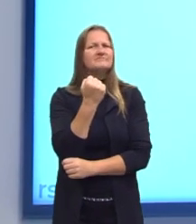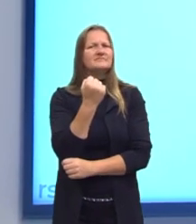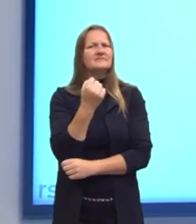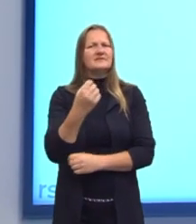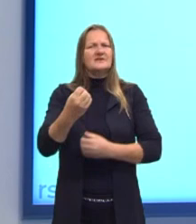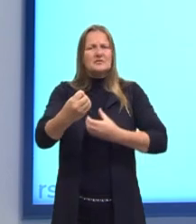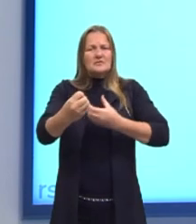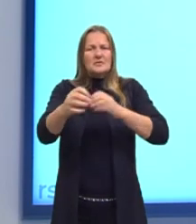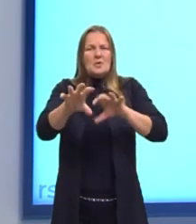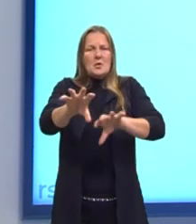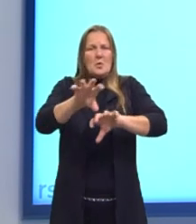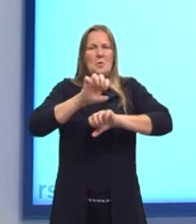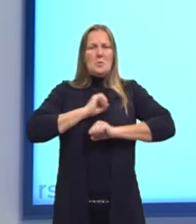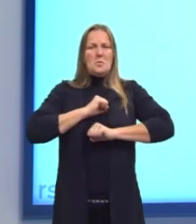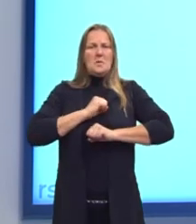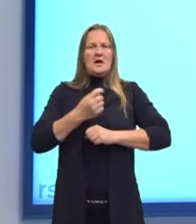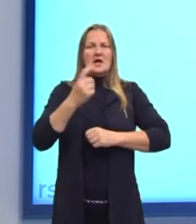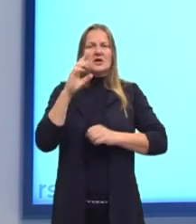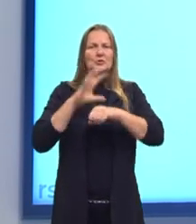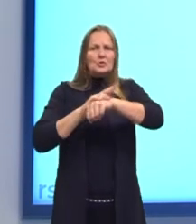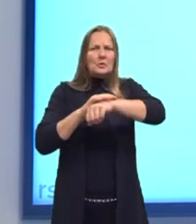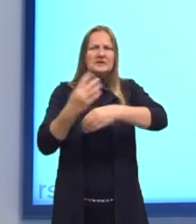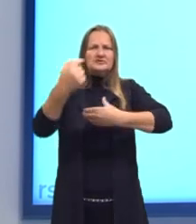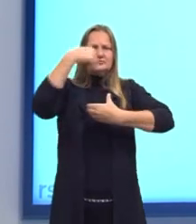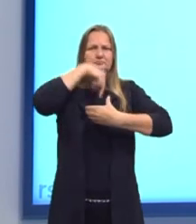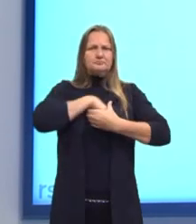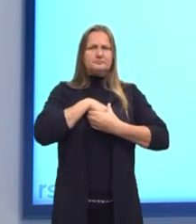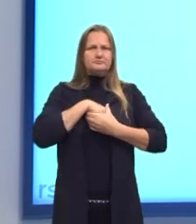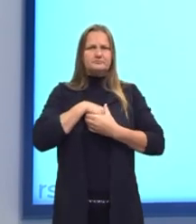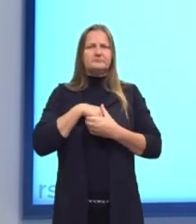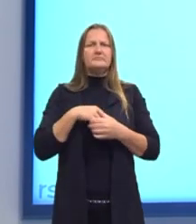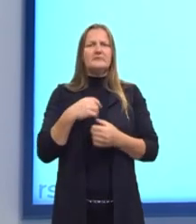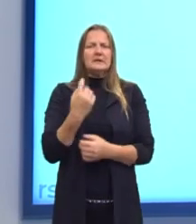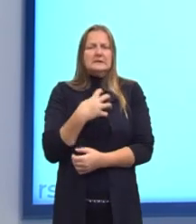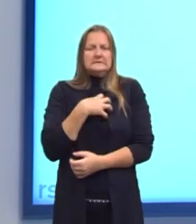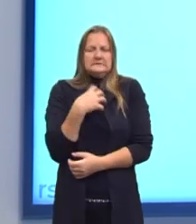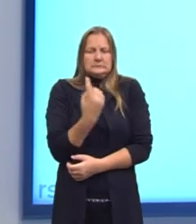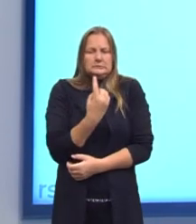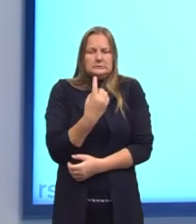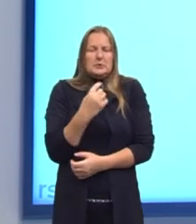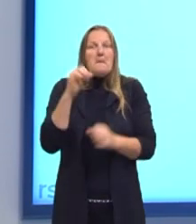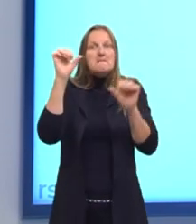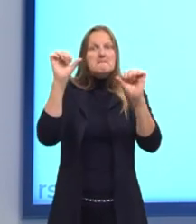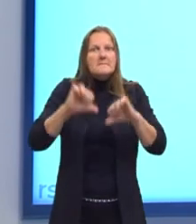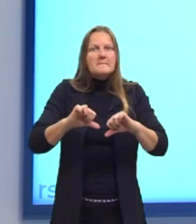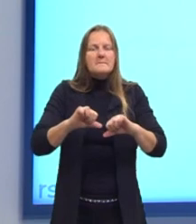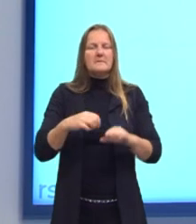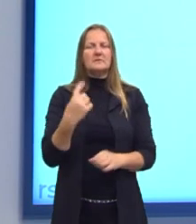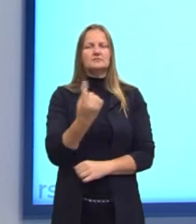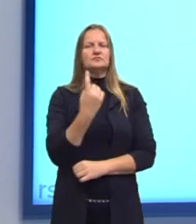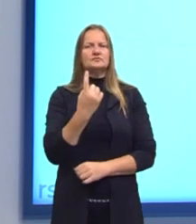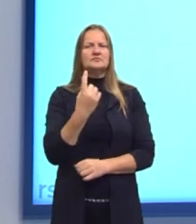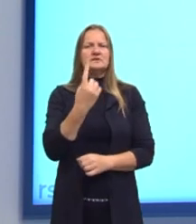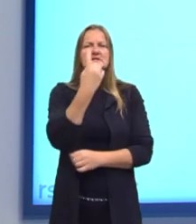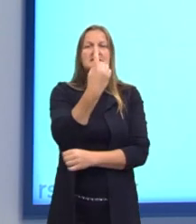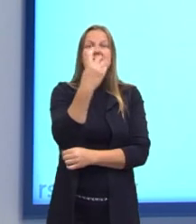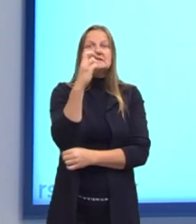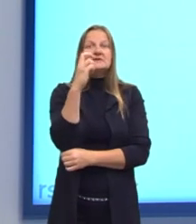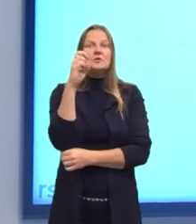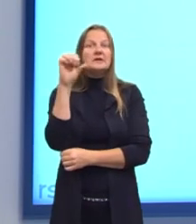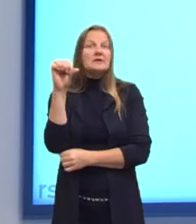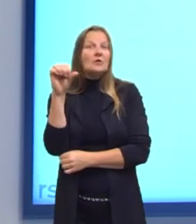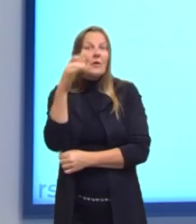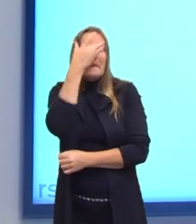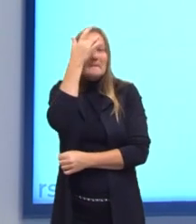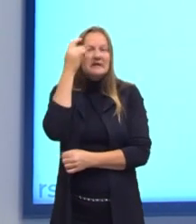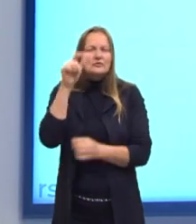doença. Para o atual estudo, os pesquisadores avaliaram níveis de solidão de 159